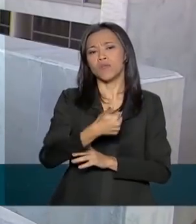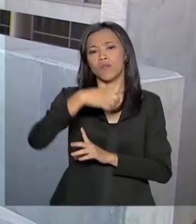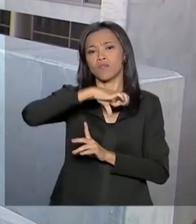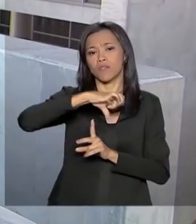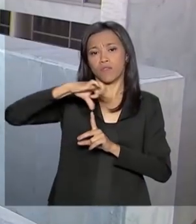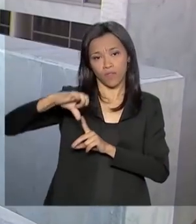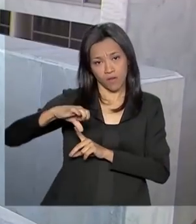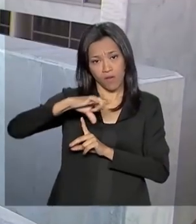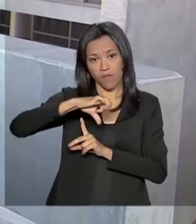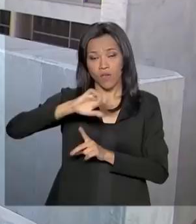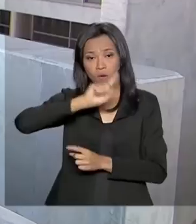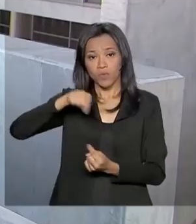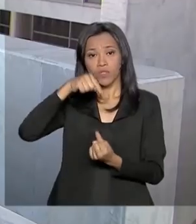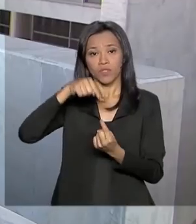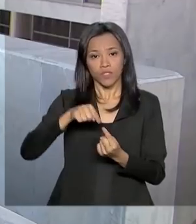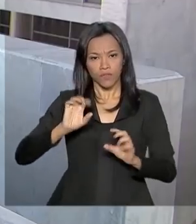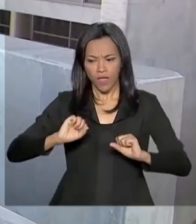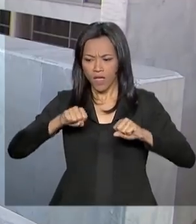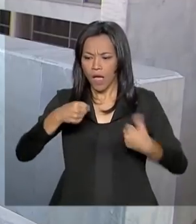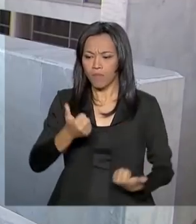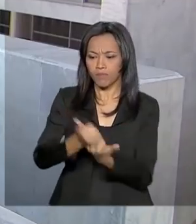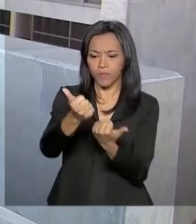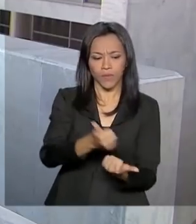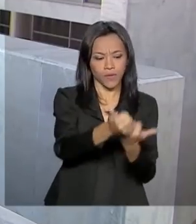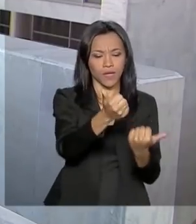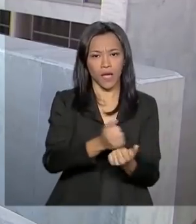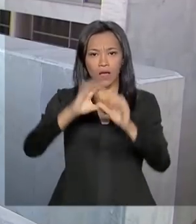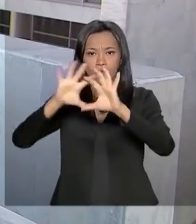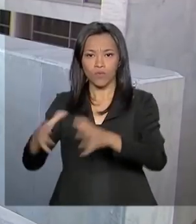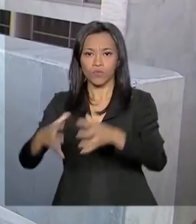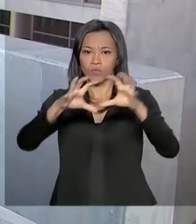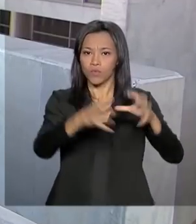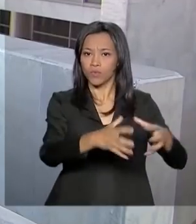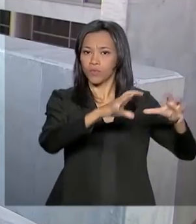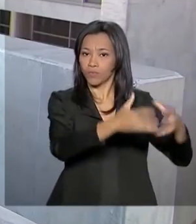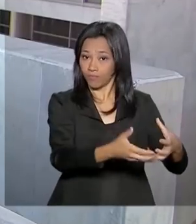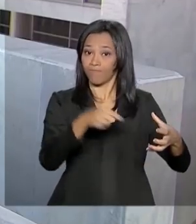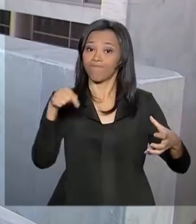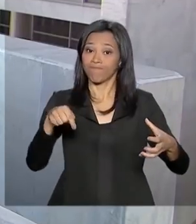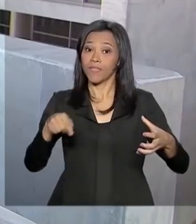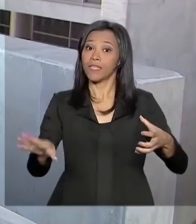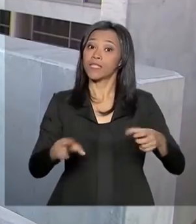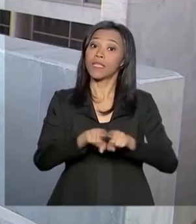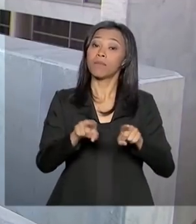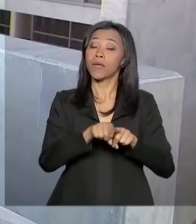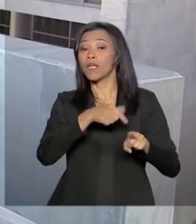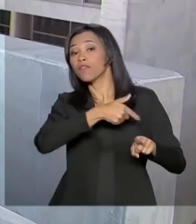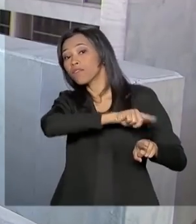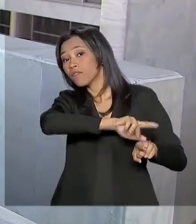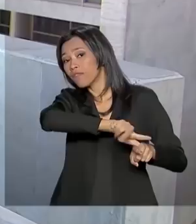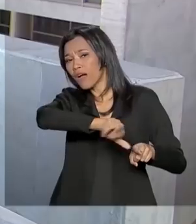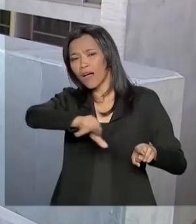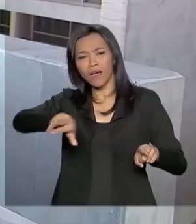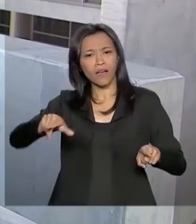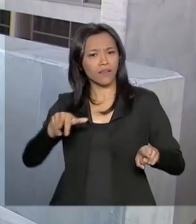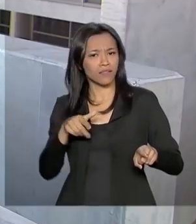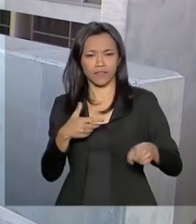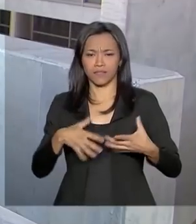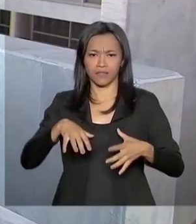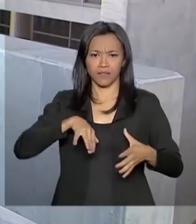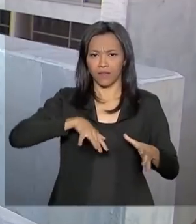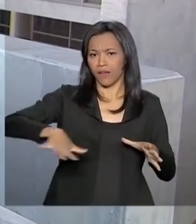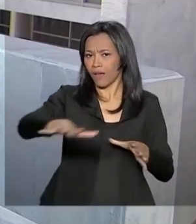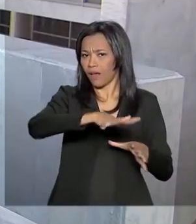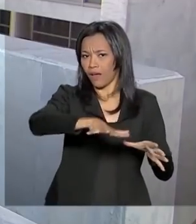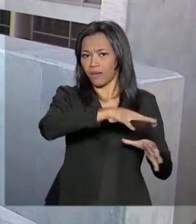para reforçar a articulação das Forças Armadas e melhorar a relação com as outras áreas do Estado. Entre as atribuições